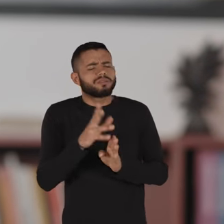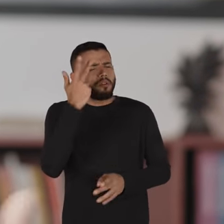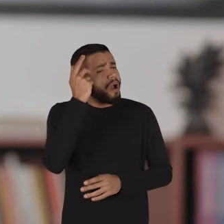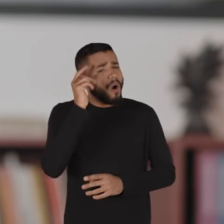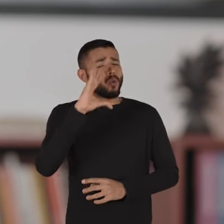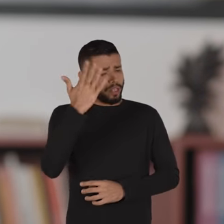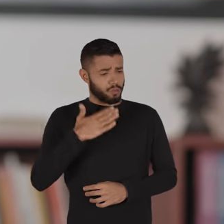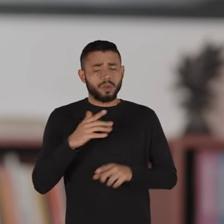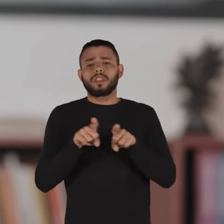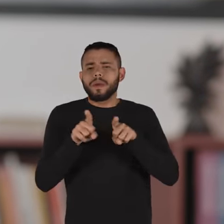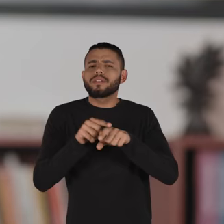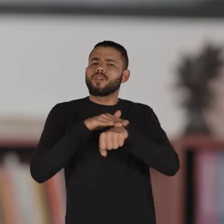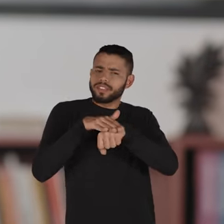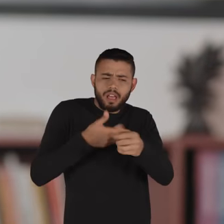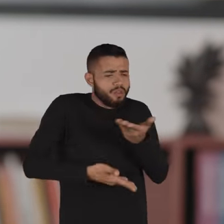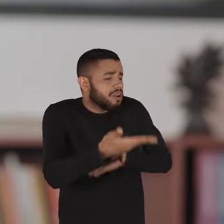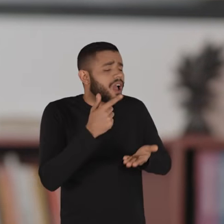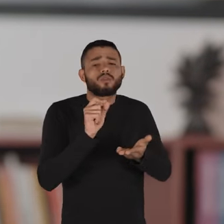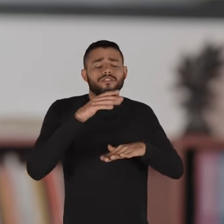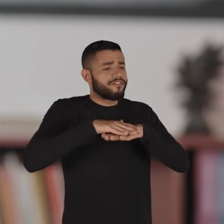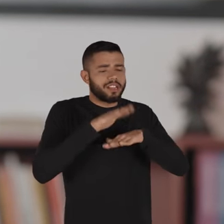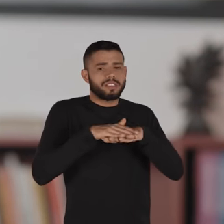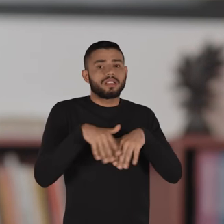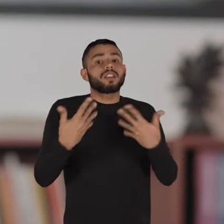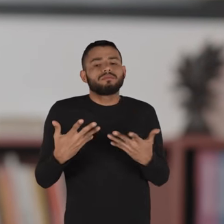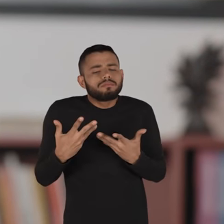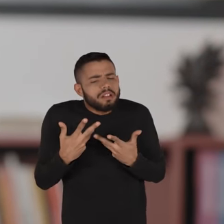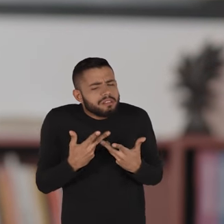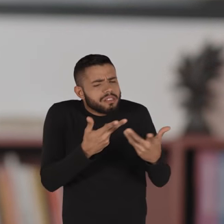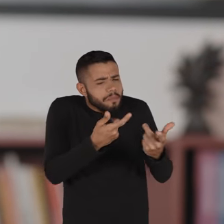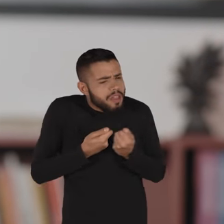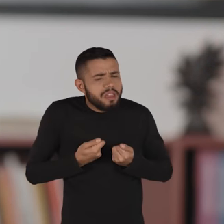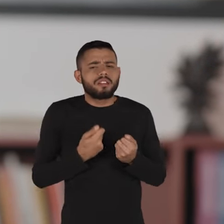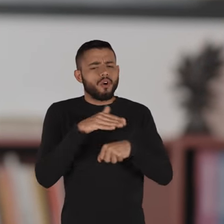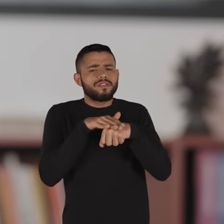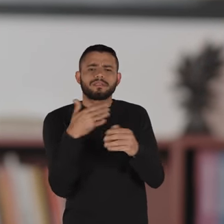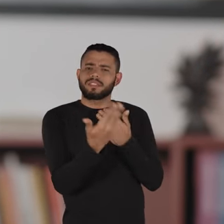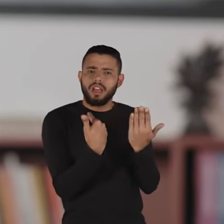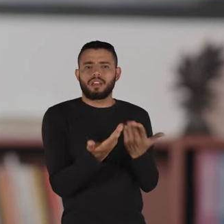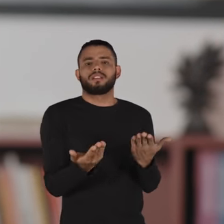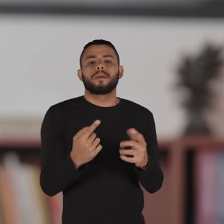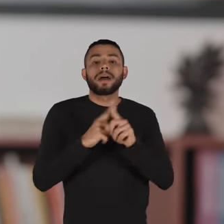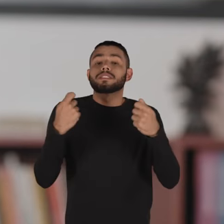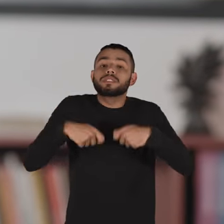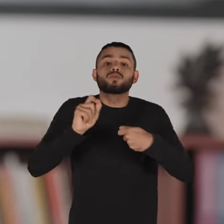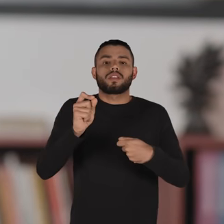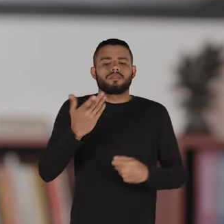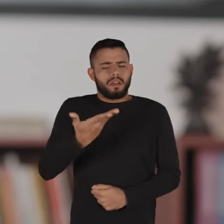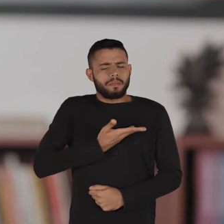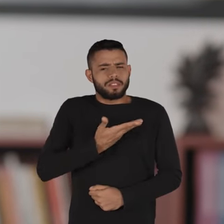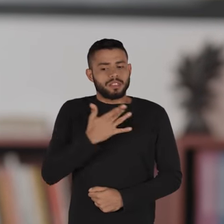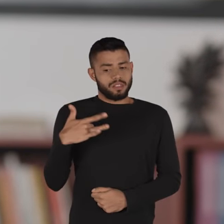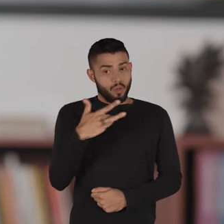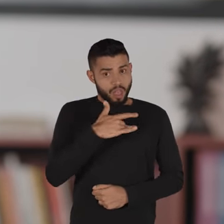comigo também, vamos conversar, vamos trocar, o a pode fazer? Então, é acolher essas situações. Mas é que é preciso que, para uma broderagem